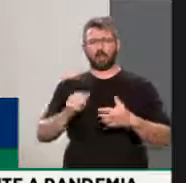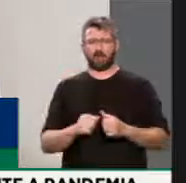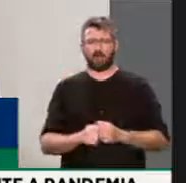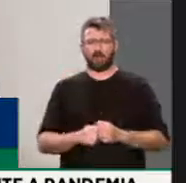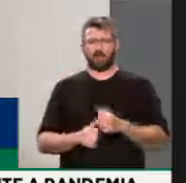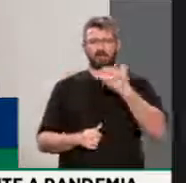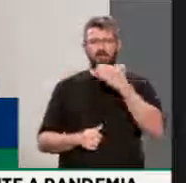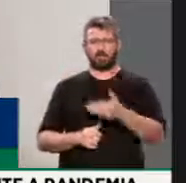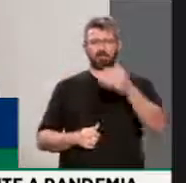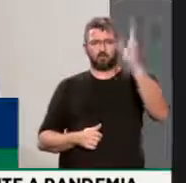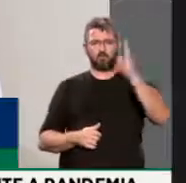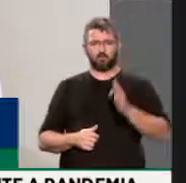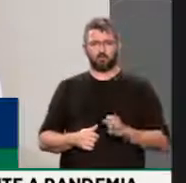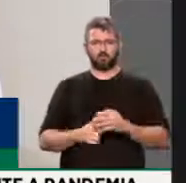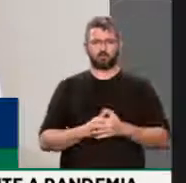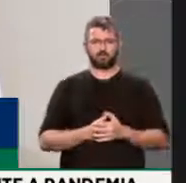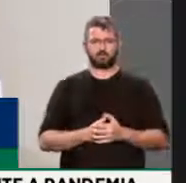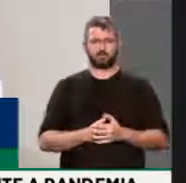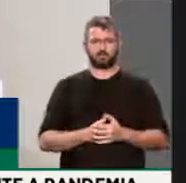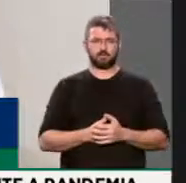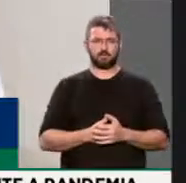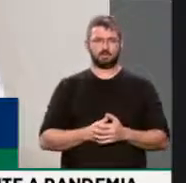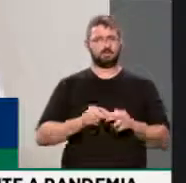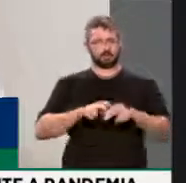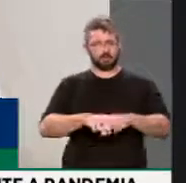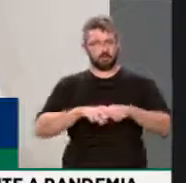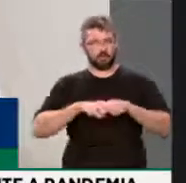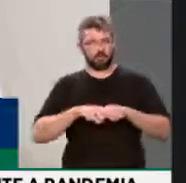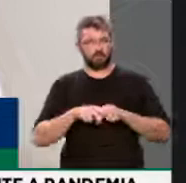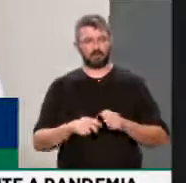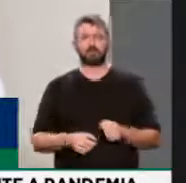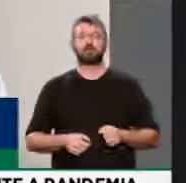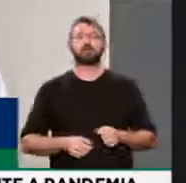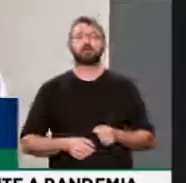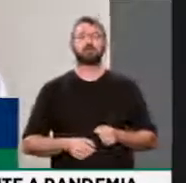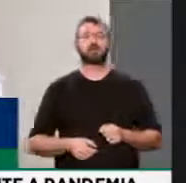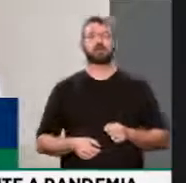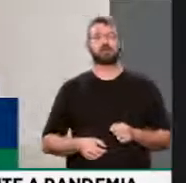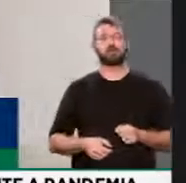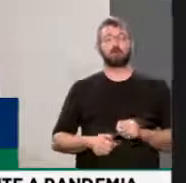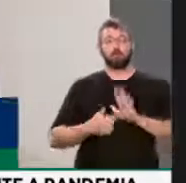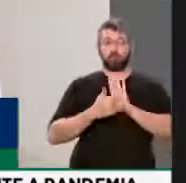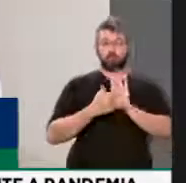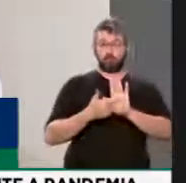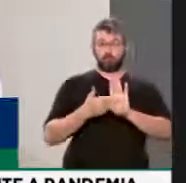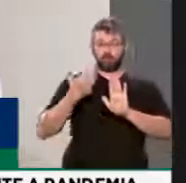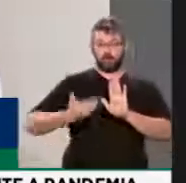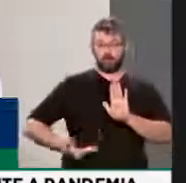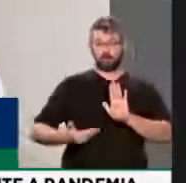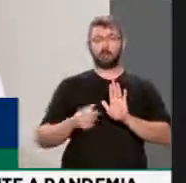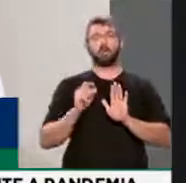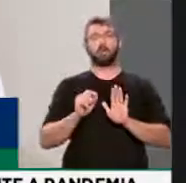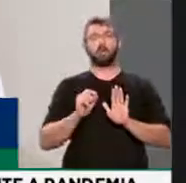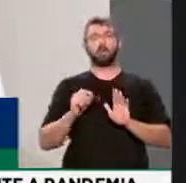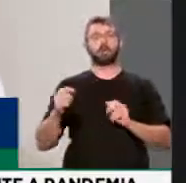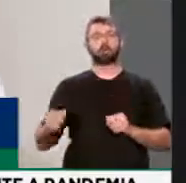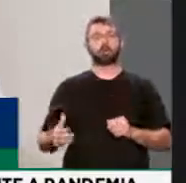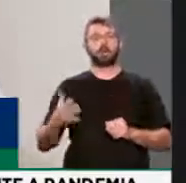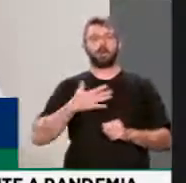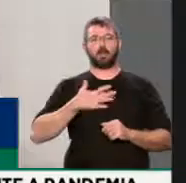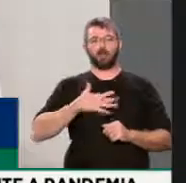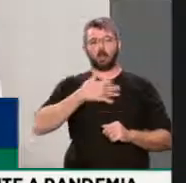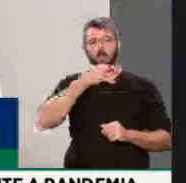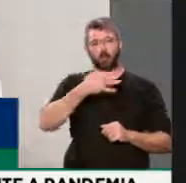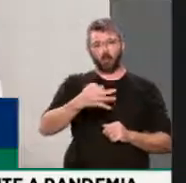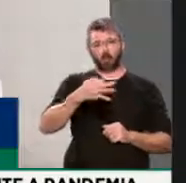para o nosso país e para a nossa gente. Portanto, Sr. Presidente, eu exponho aqui esta fundamentação